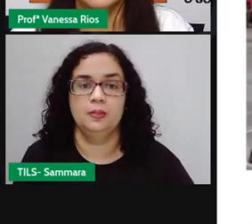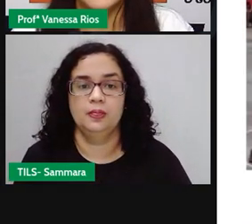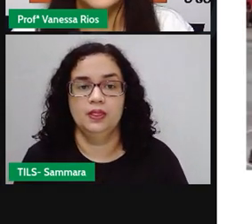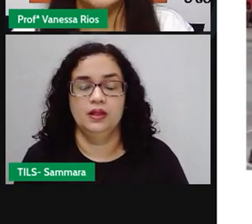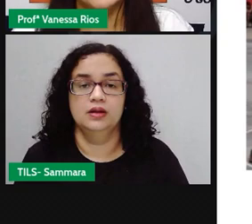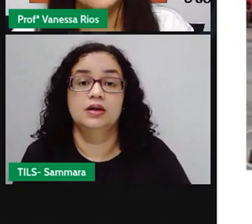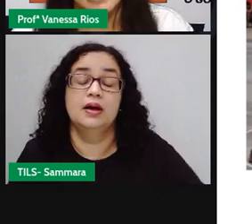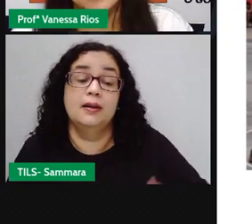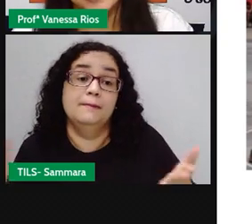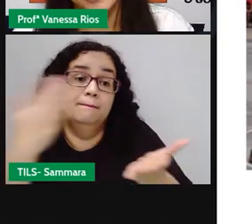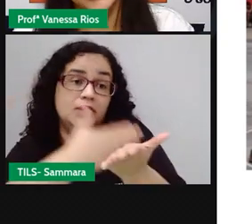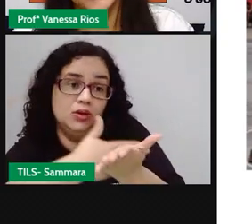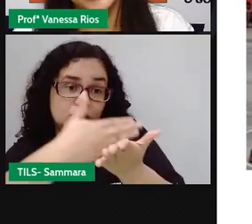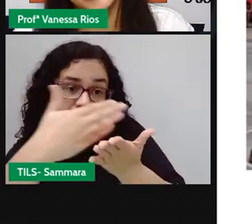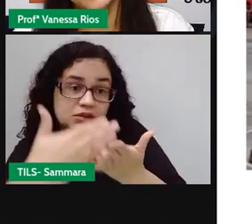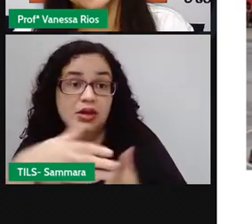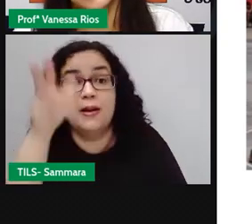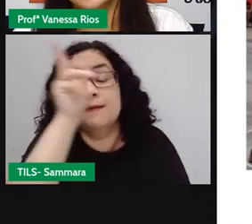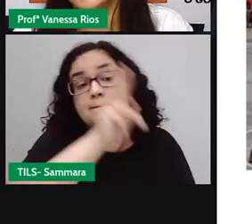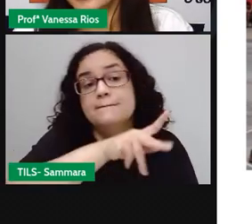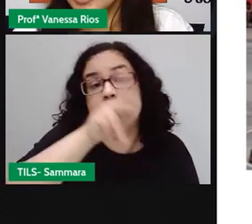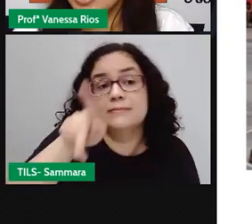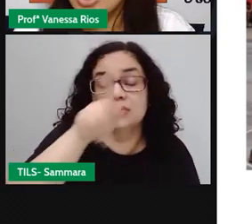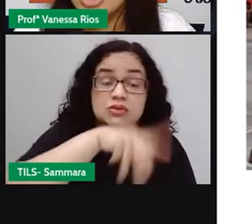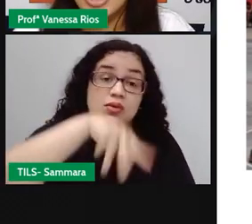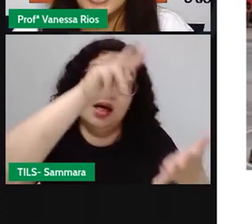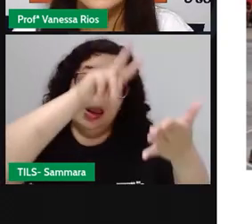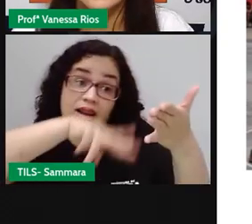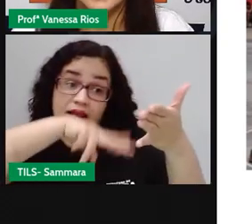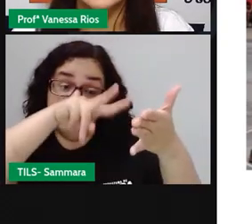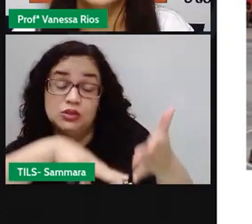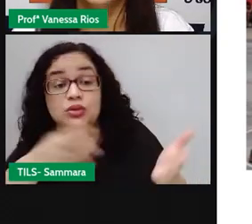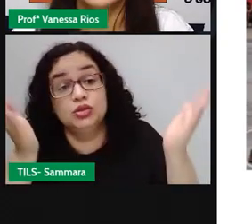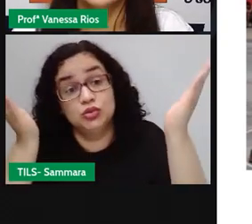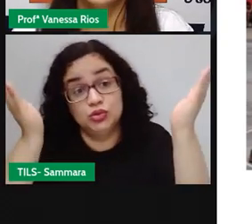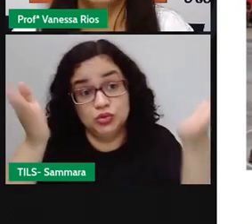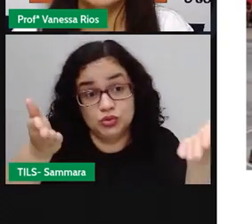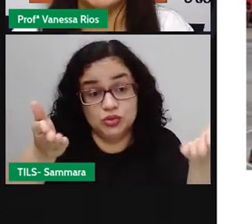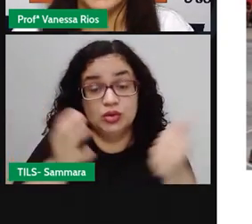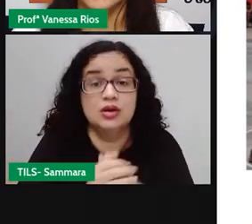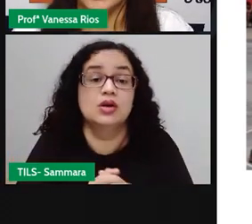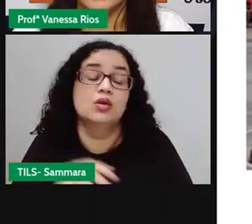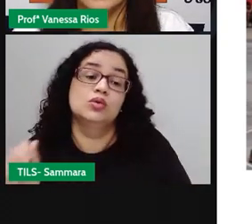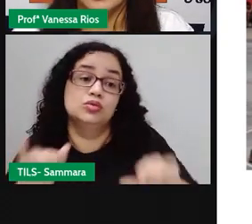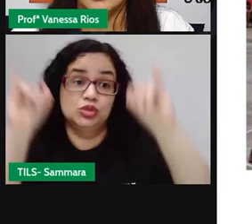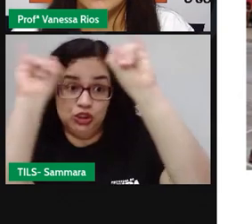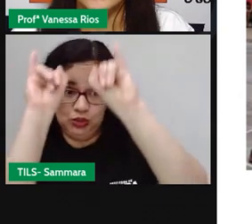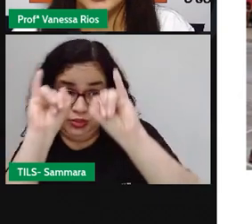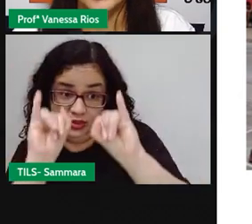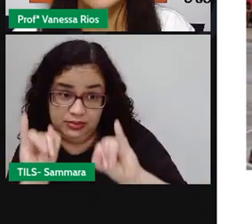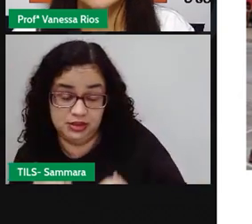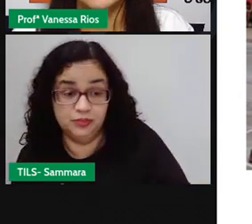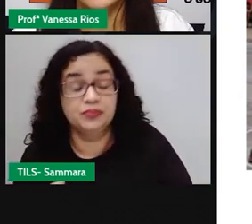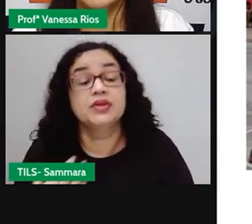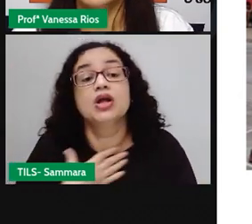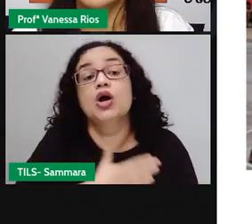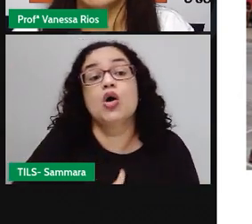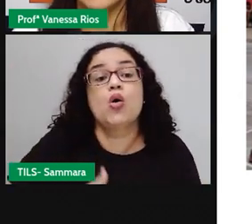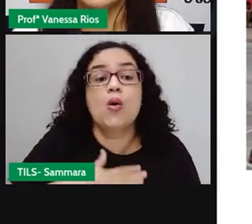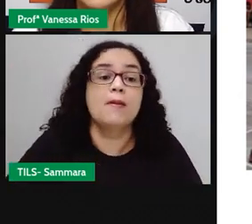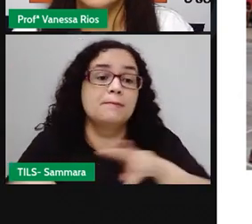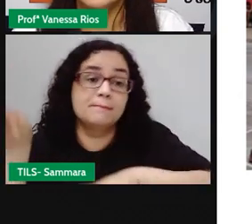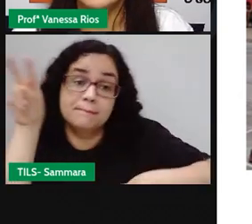Para começar, a colocou aí a nossa leitura do dia, a leitura de uma imagem. Eu gostaria que vocês